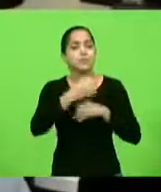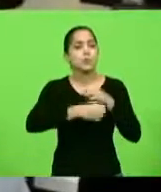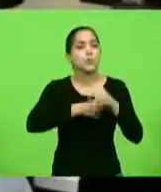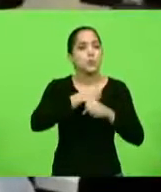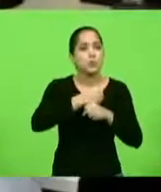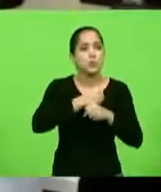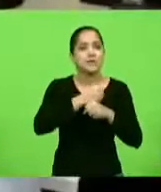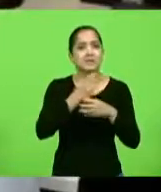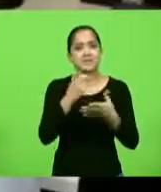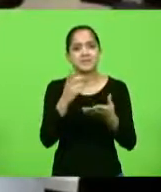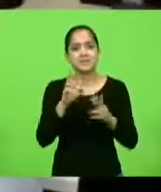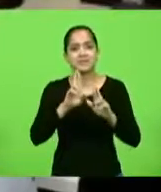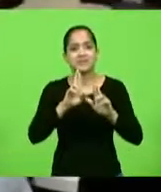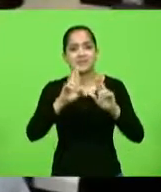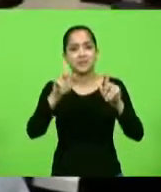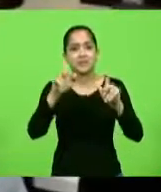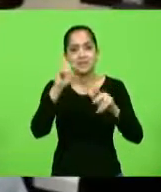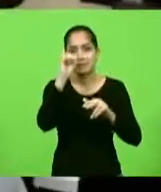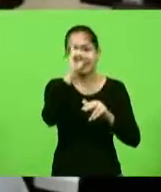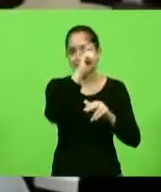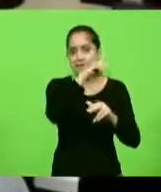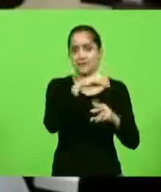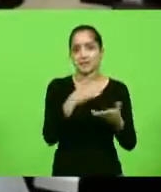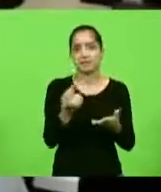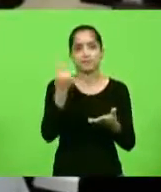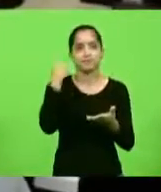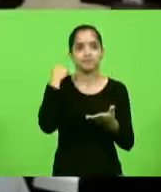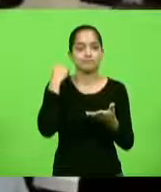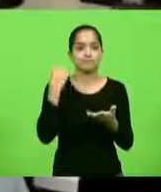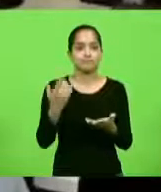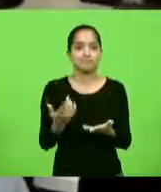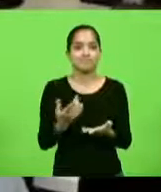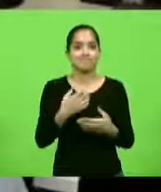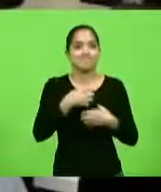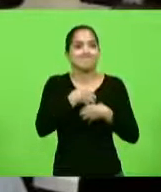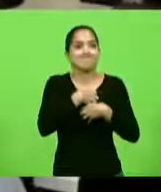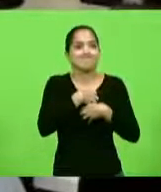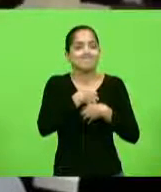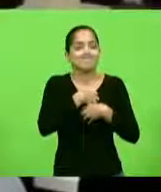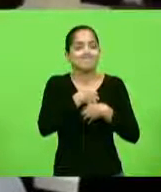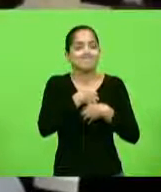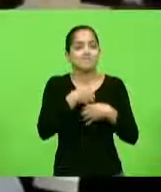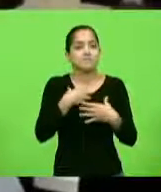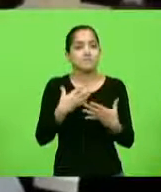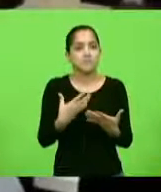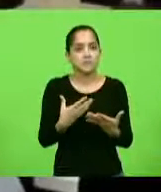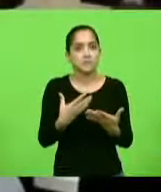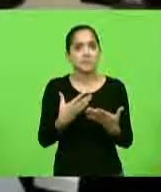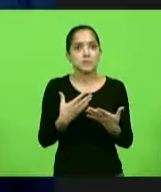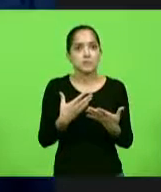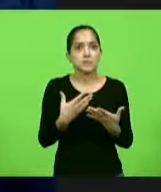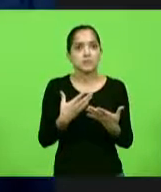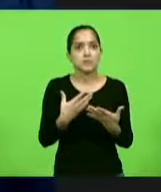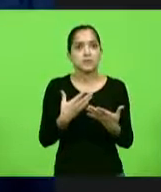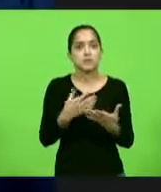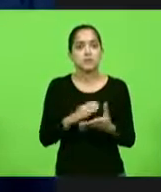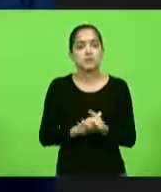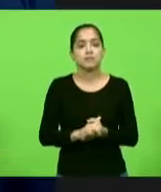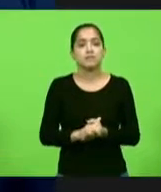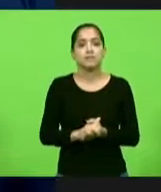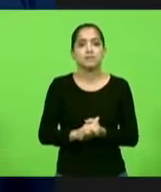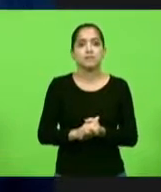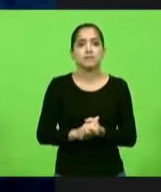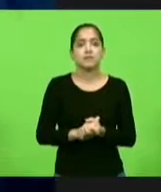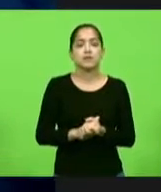esquisito, esse que passou, né, um ano que me dá uma dor no coração, Ada, presidente Ricardo